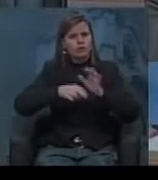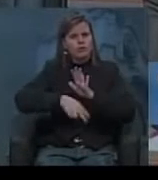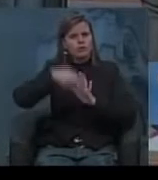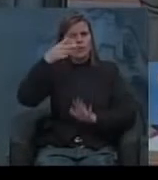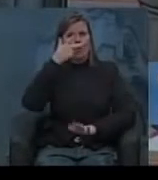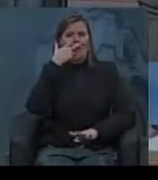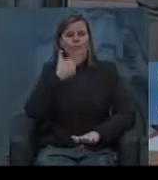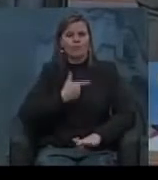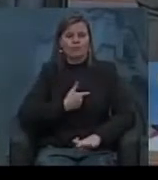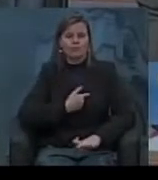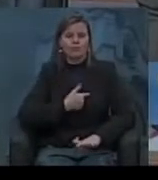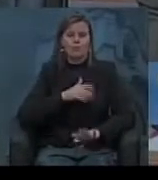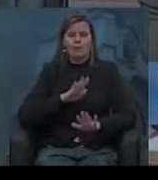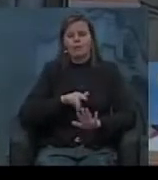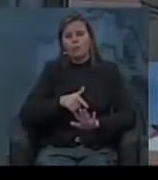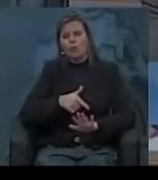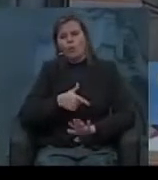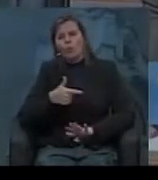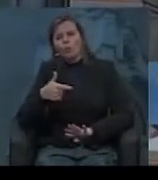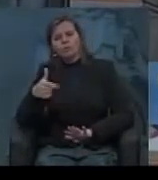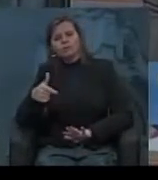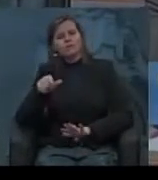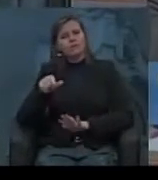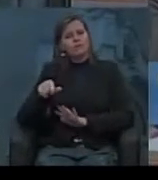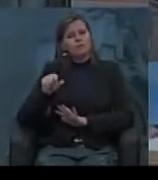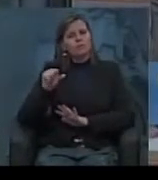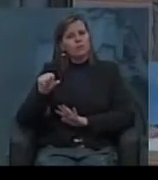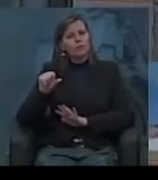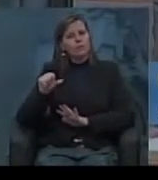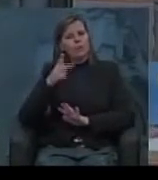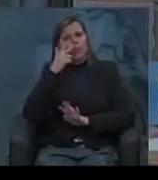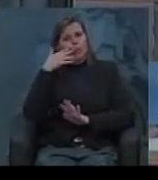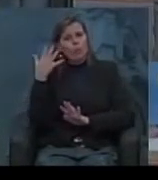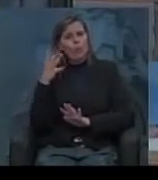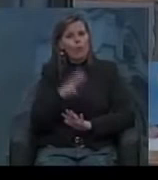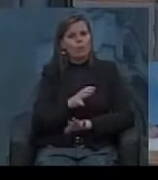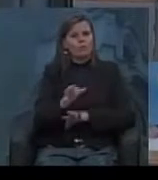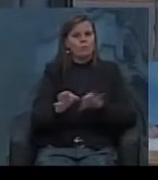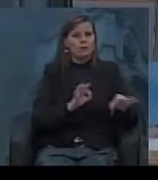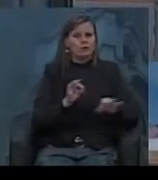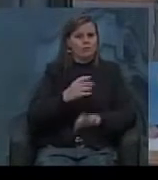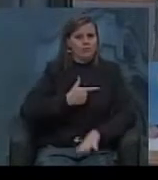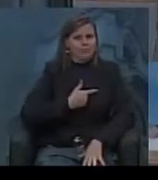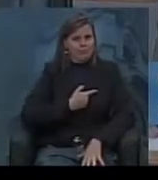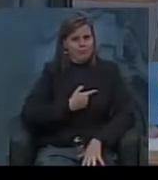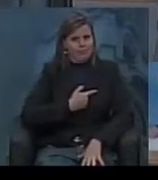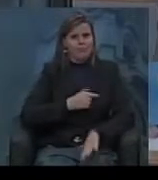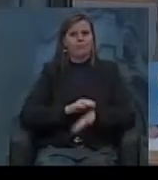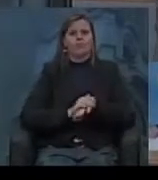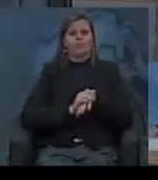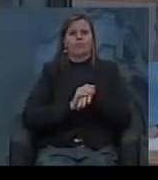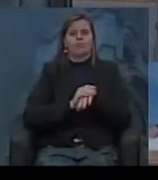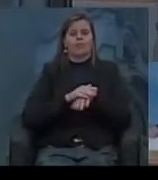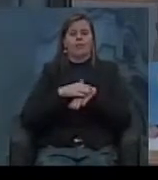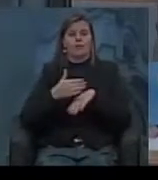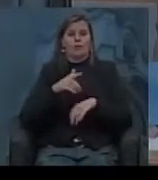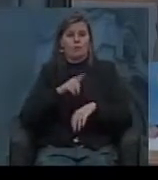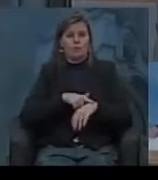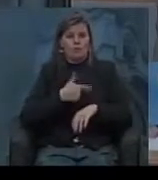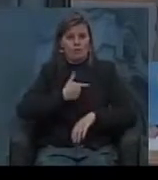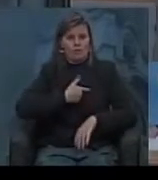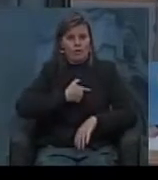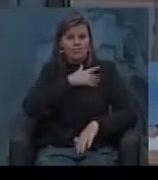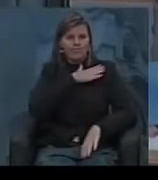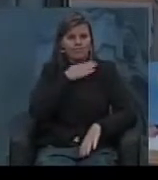Vargas, mas, em outras coisas, ele acaba meio que indo contra o projeto do Vargas. Diga-se de passagem, quando o Vargas se